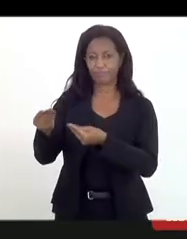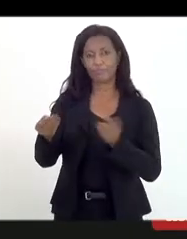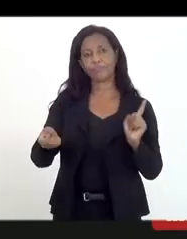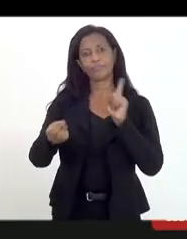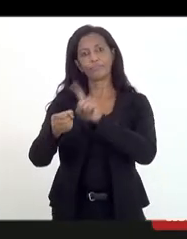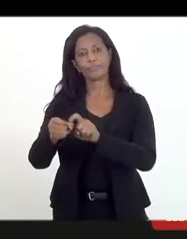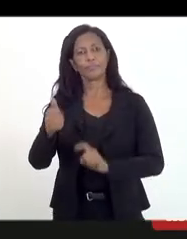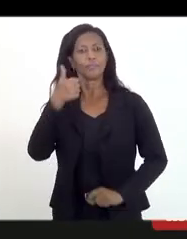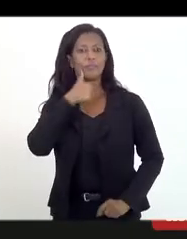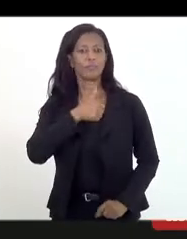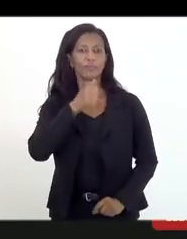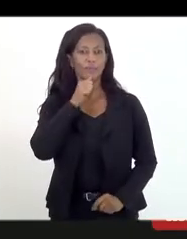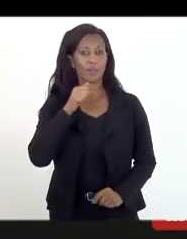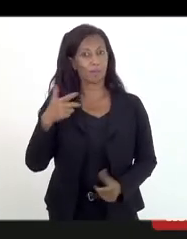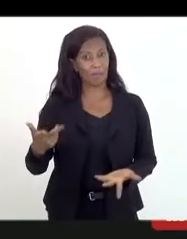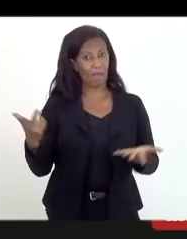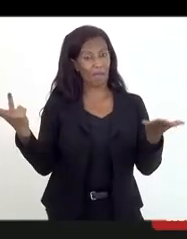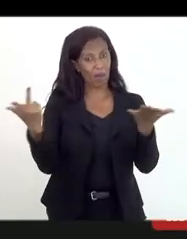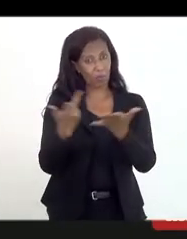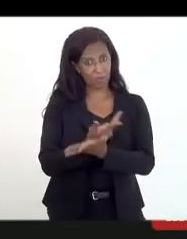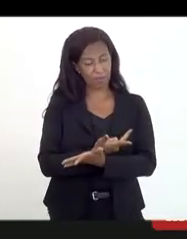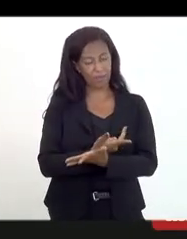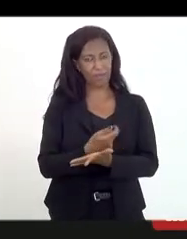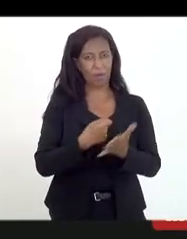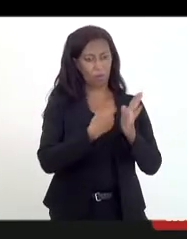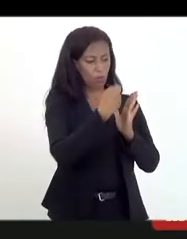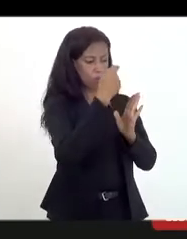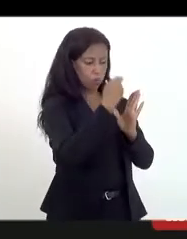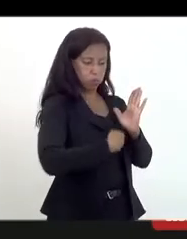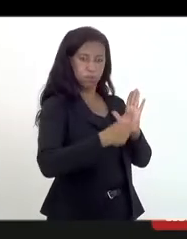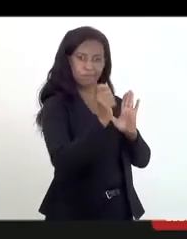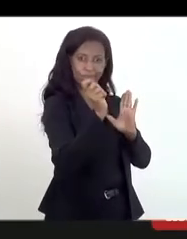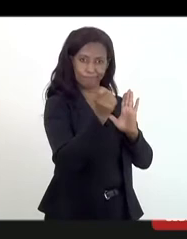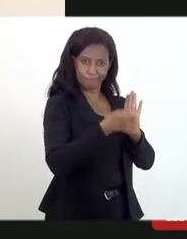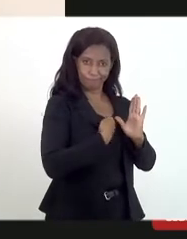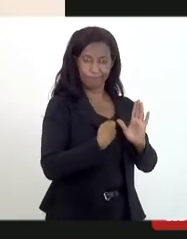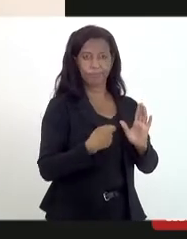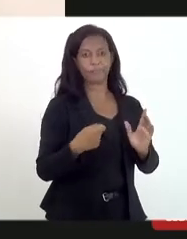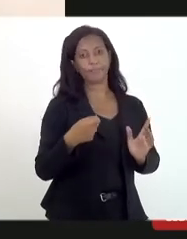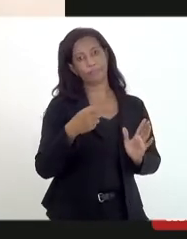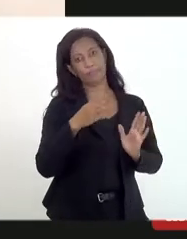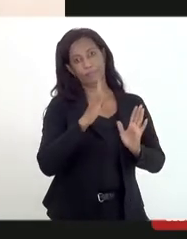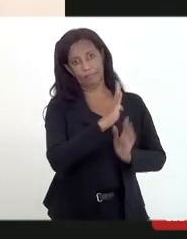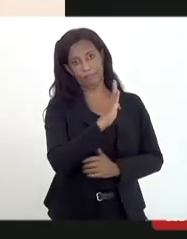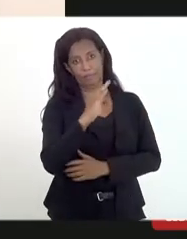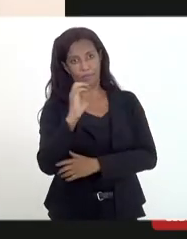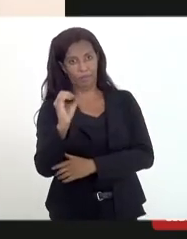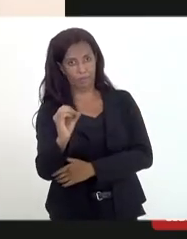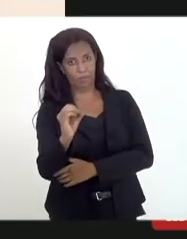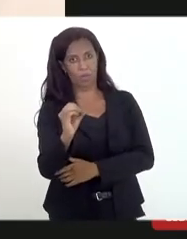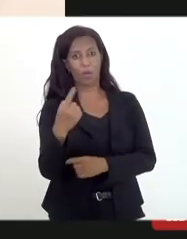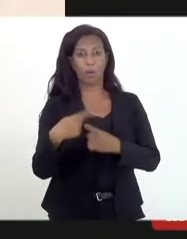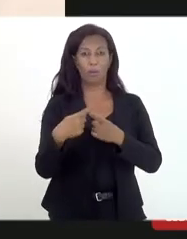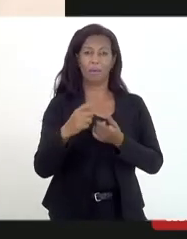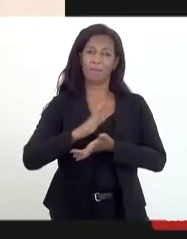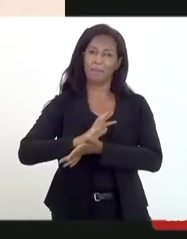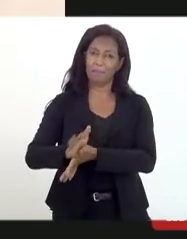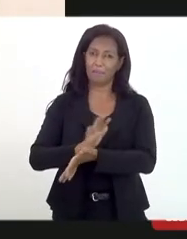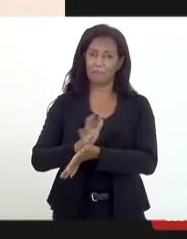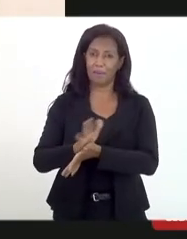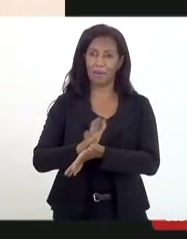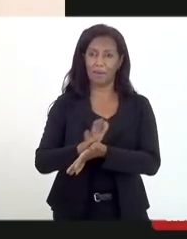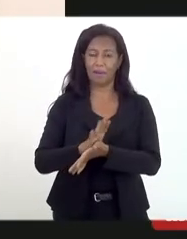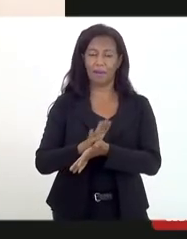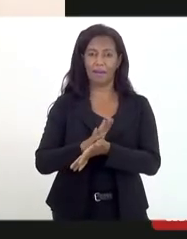Após o fato foi registrado aqui na Dean, nós registramos como injúria por preconceito, o artigo